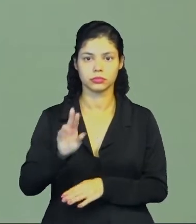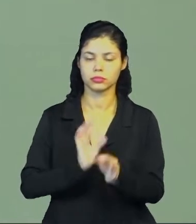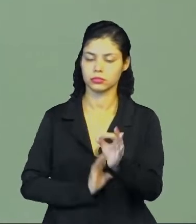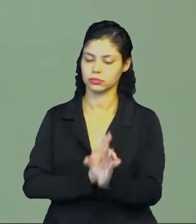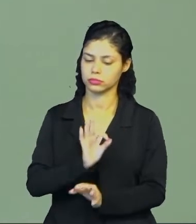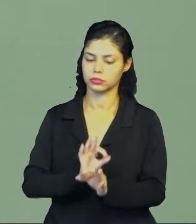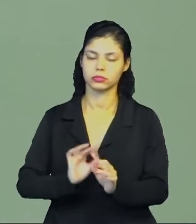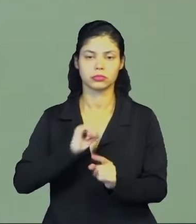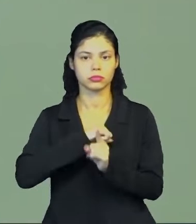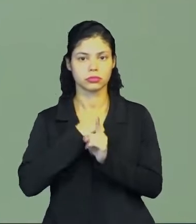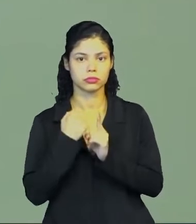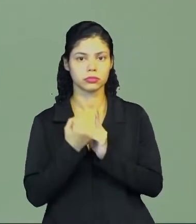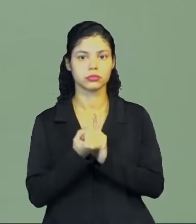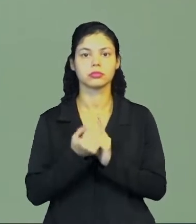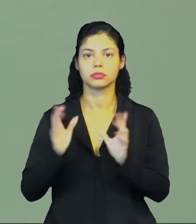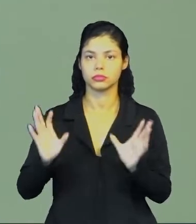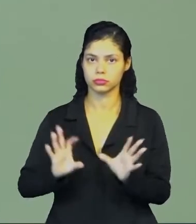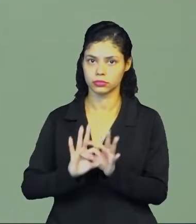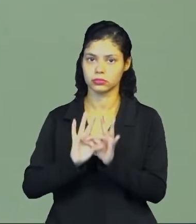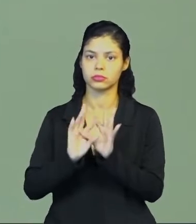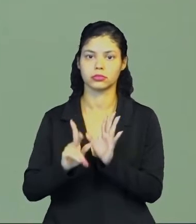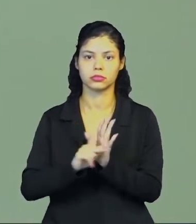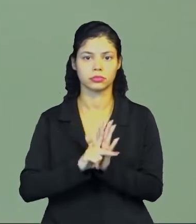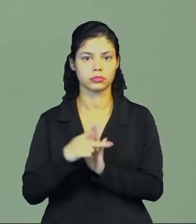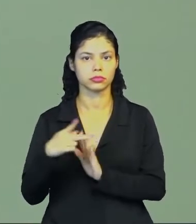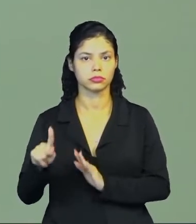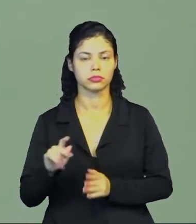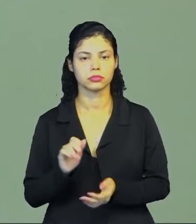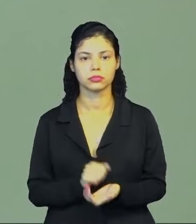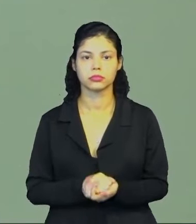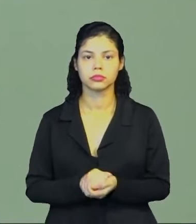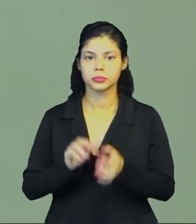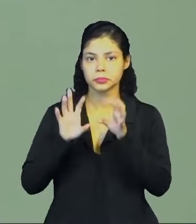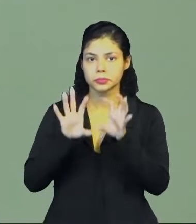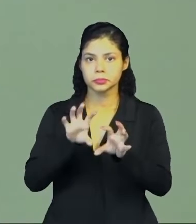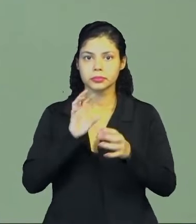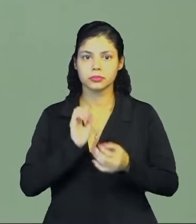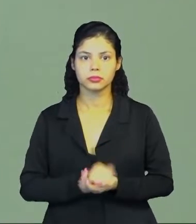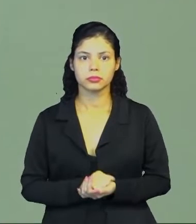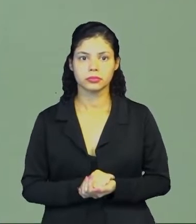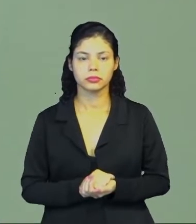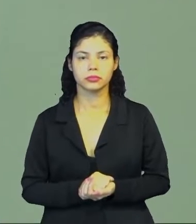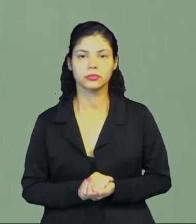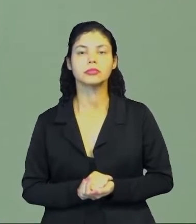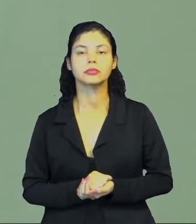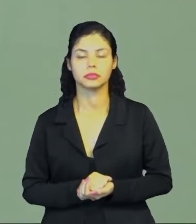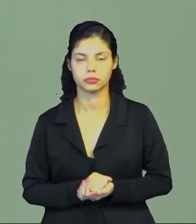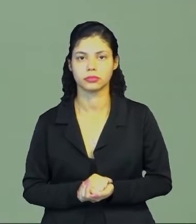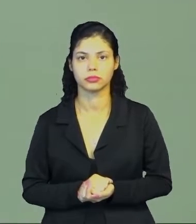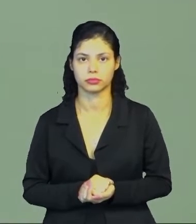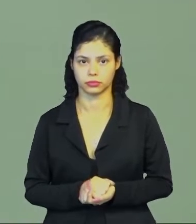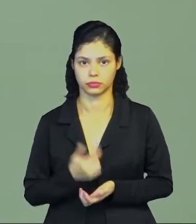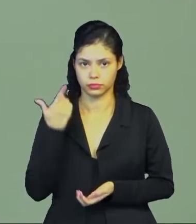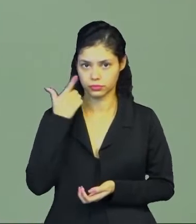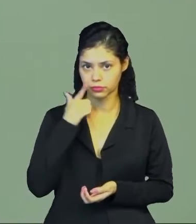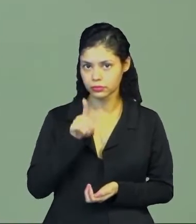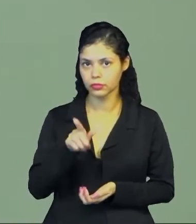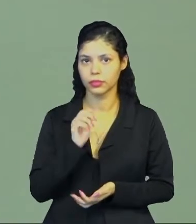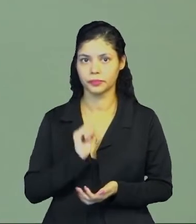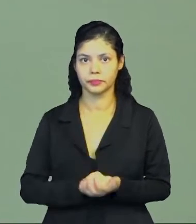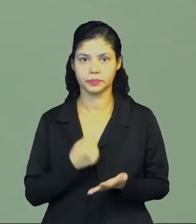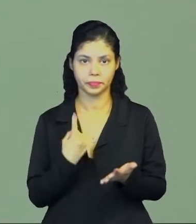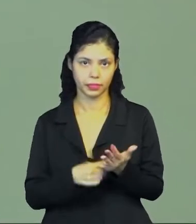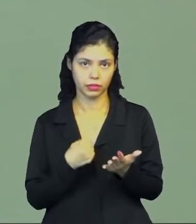organização social já existente, desta forma, eles consideram